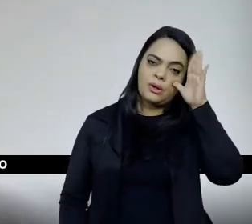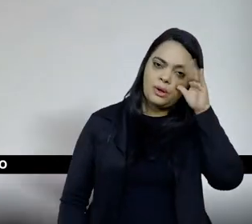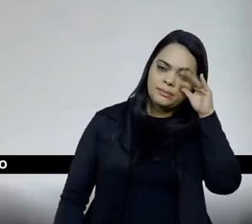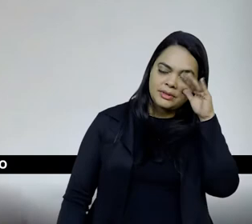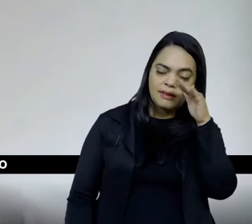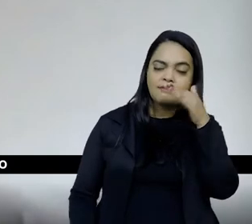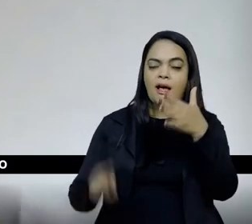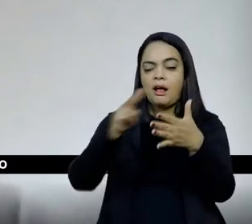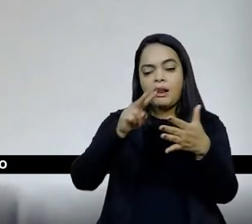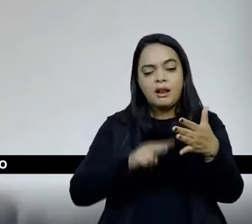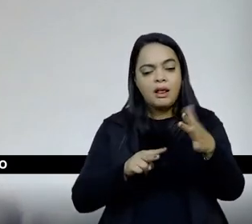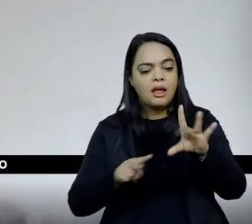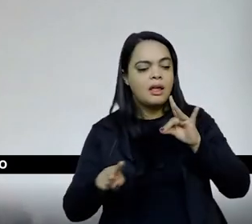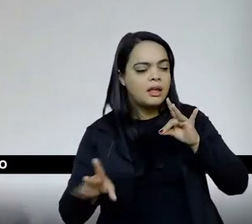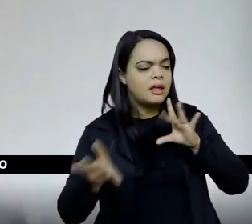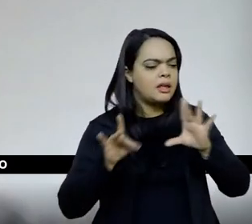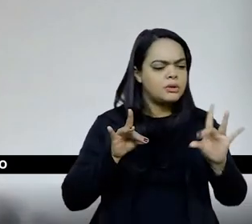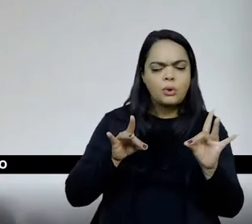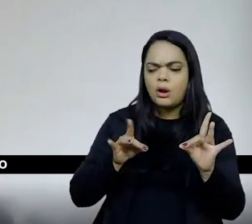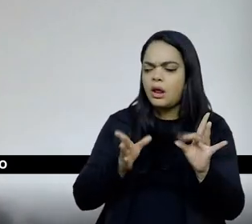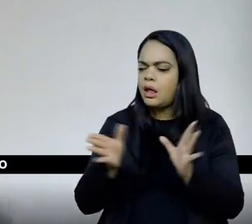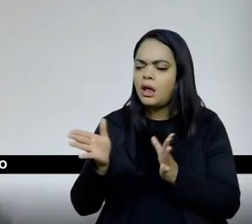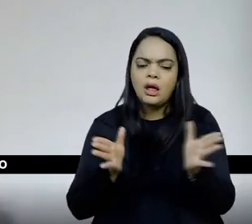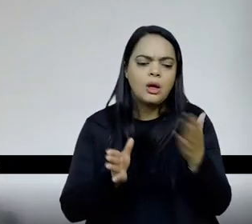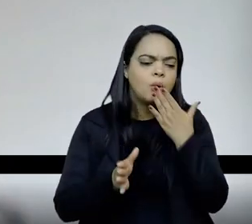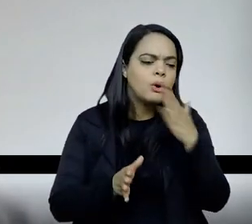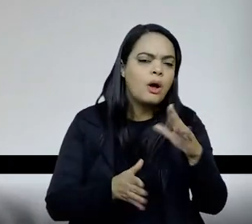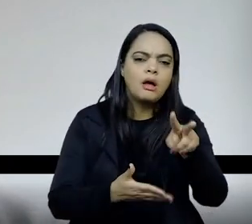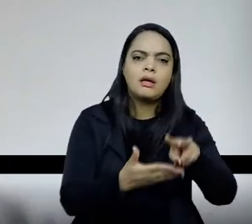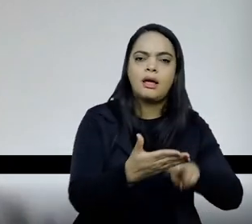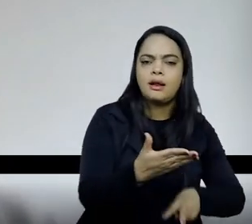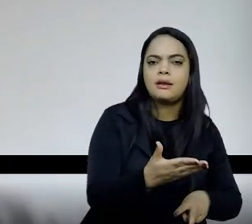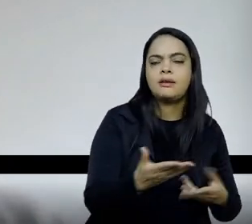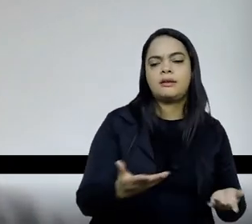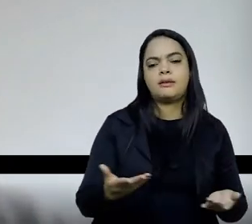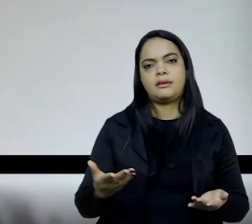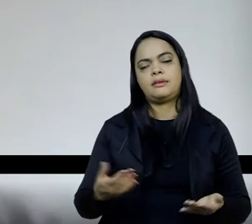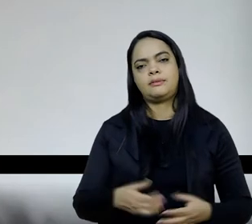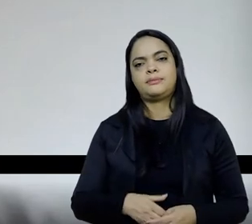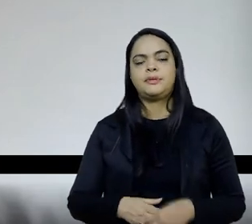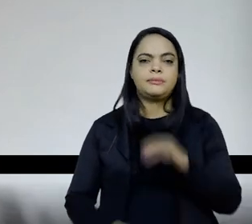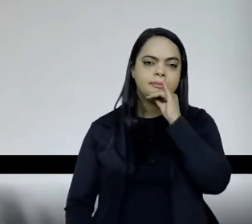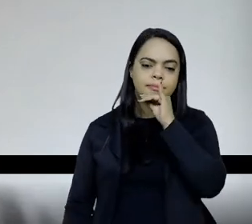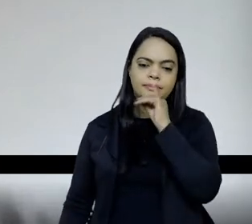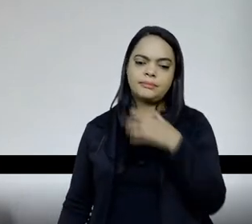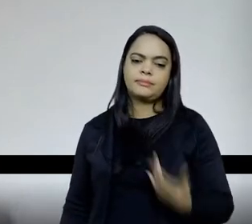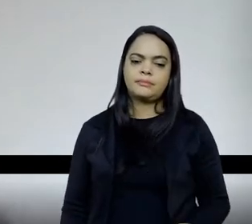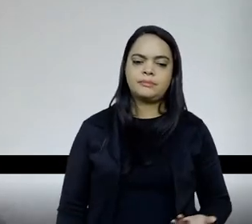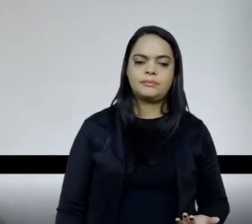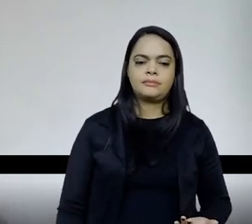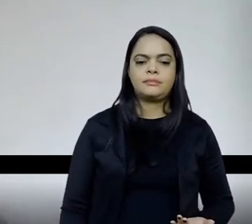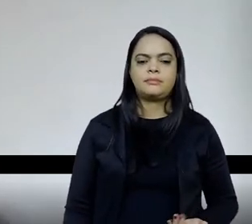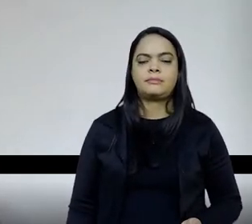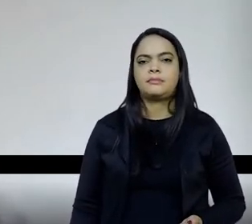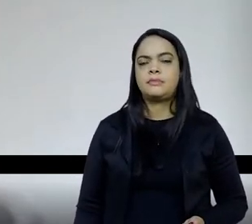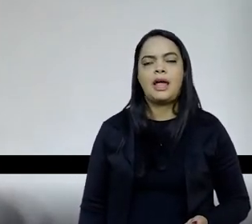ver, fazer escolhas de bifucação, um pouco a ideia do certor lá da cidade, lá do cotidiano,